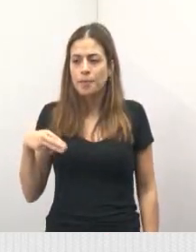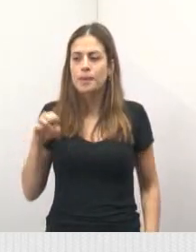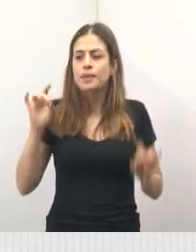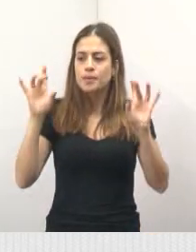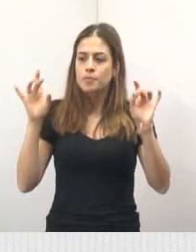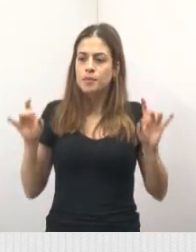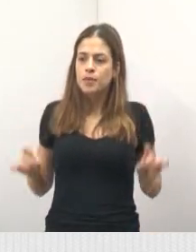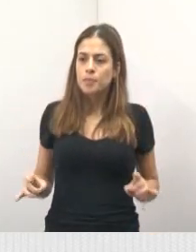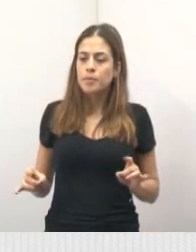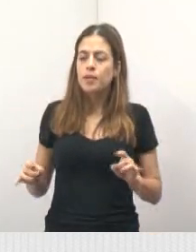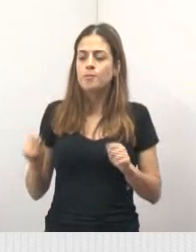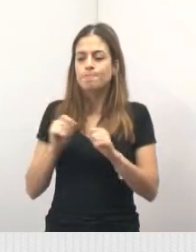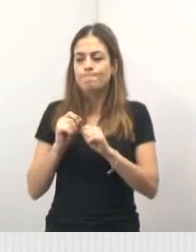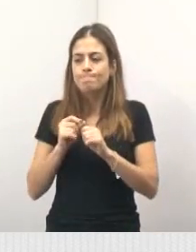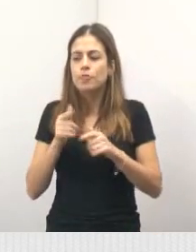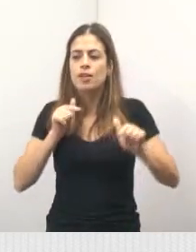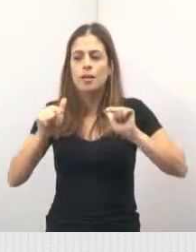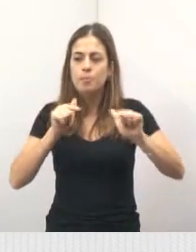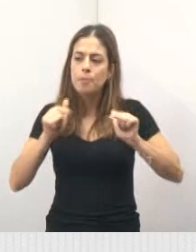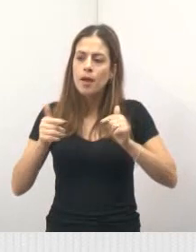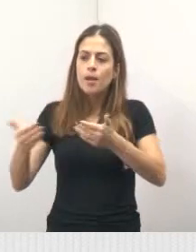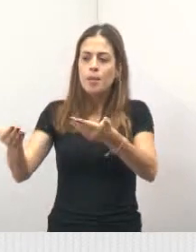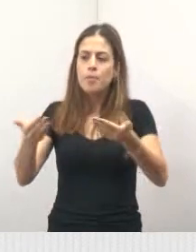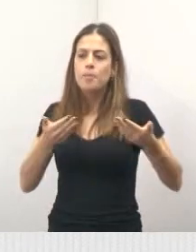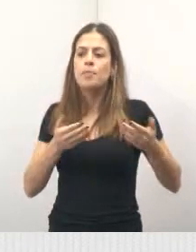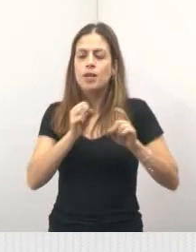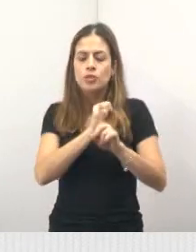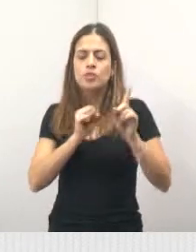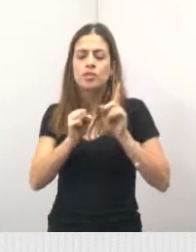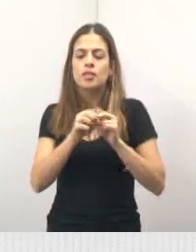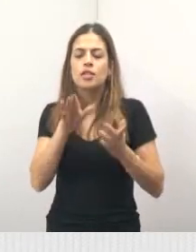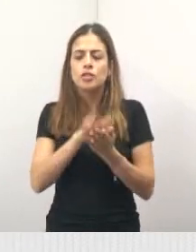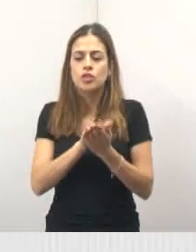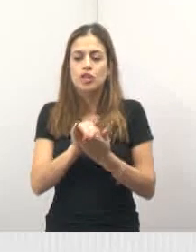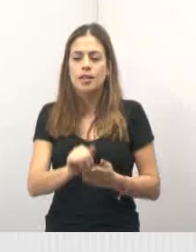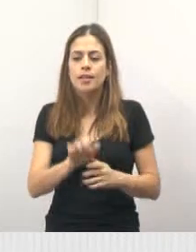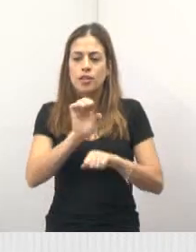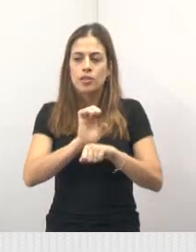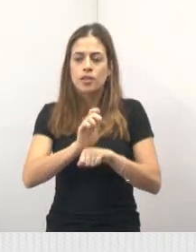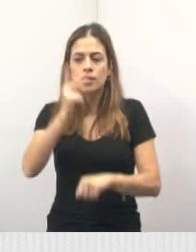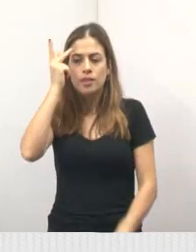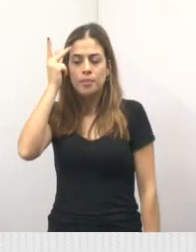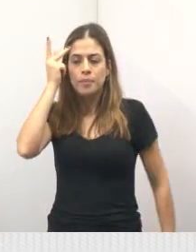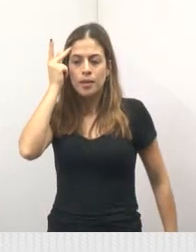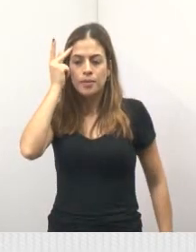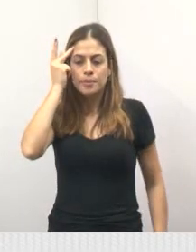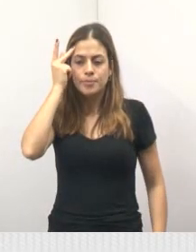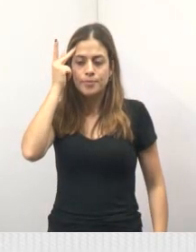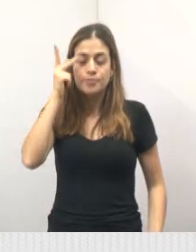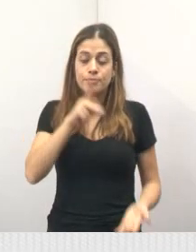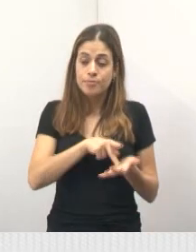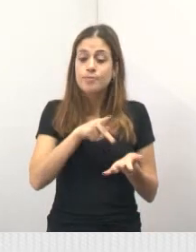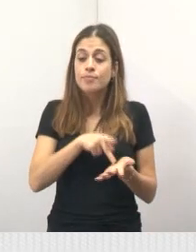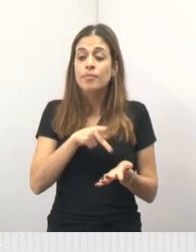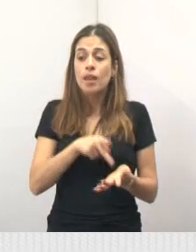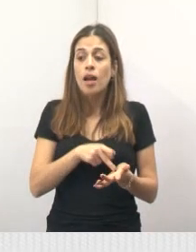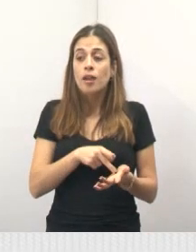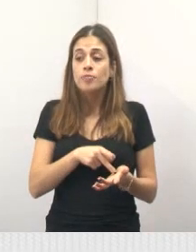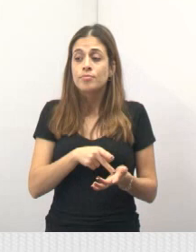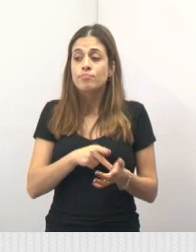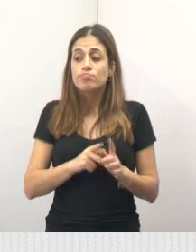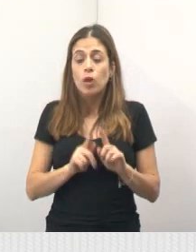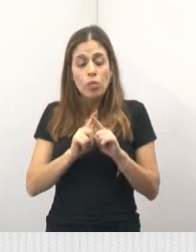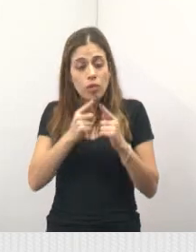prestado à sociedade de Jacareí e do Estado de São Paulo. Realmente é uma corporação